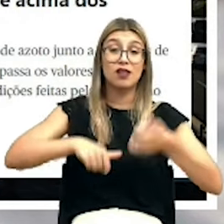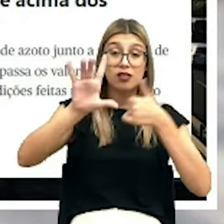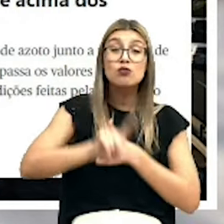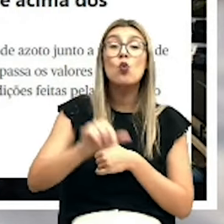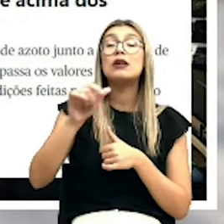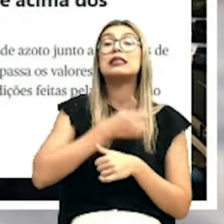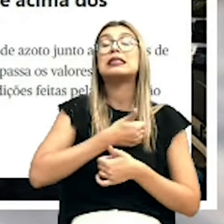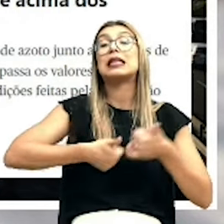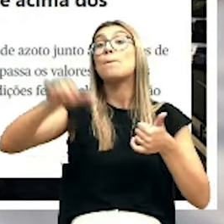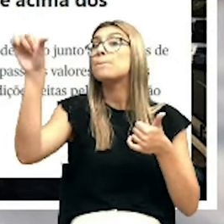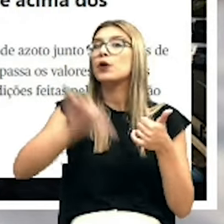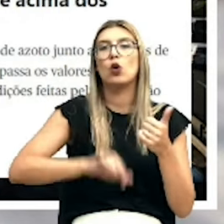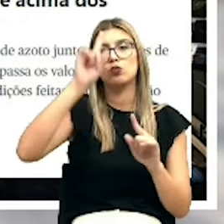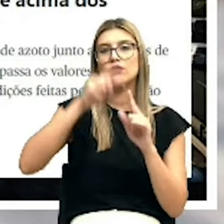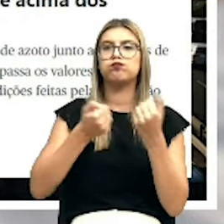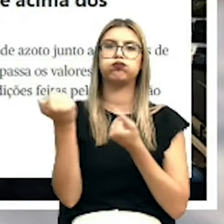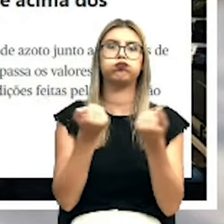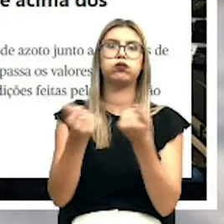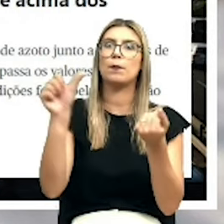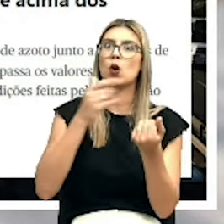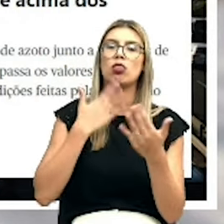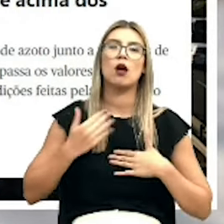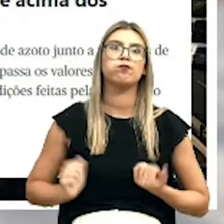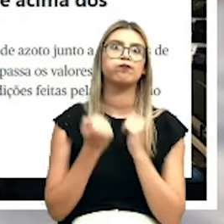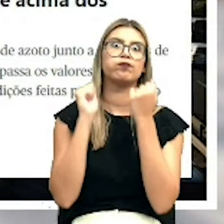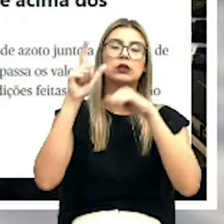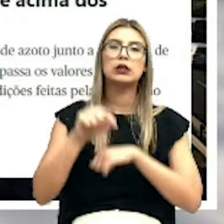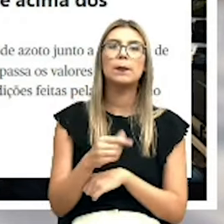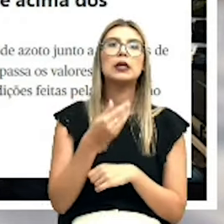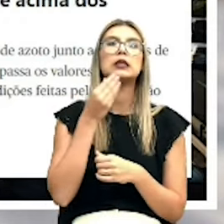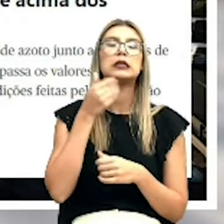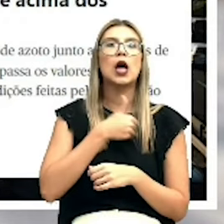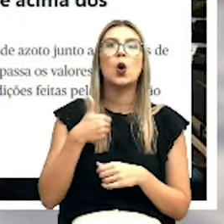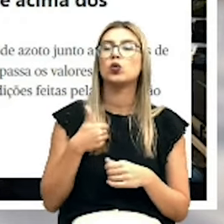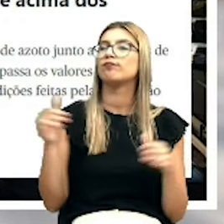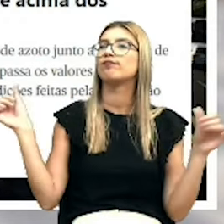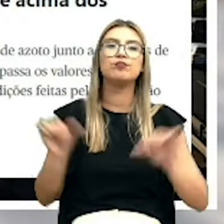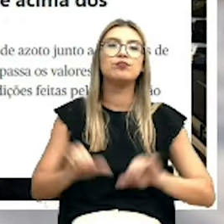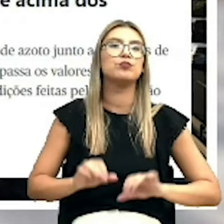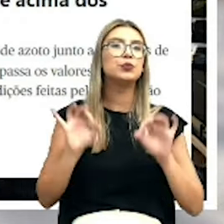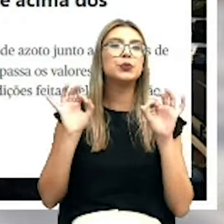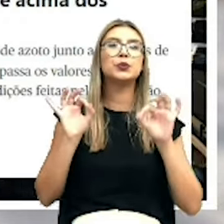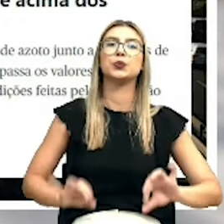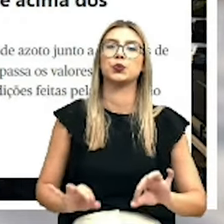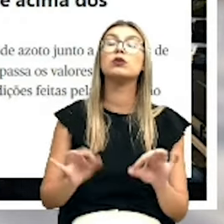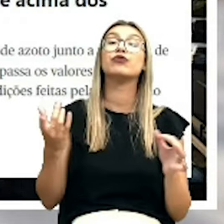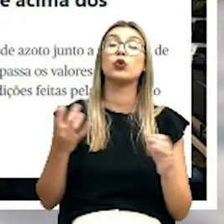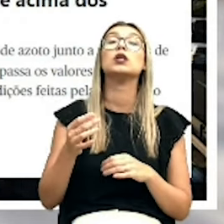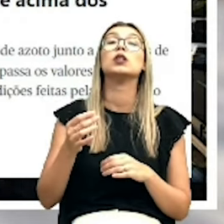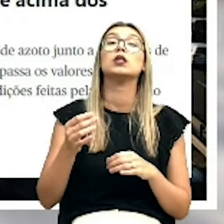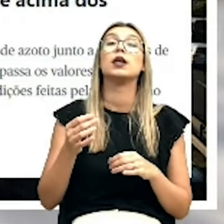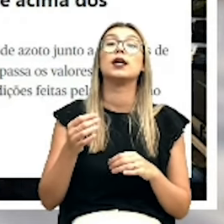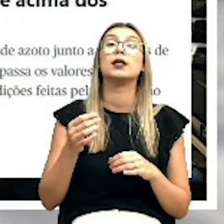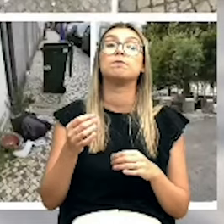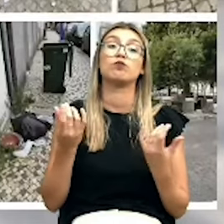com concentração de partículas poluentes no ar junto a unidades de saúde, muito acima dos níveis recomendados pela Organização Mundial de Saúde.